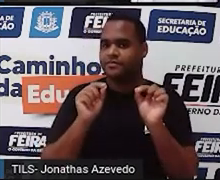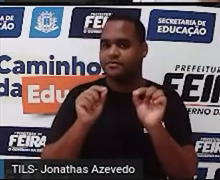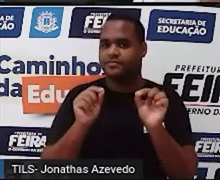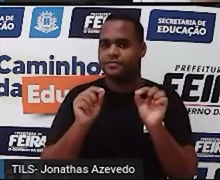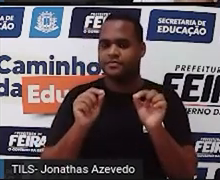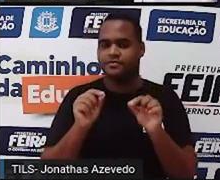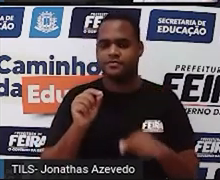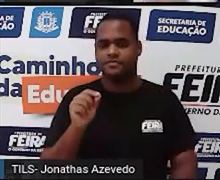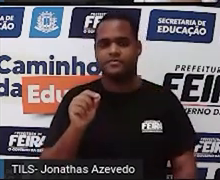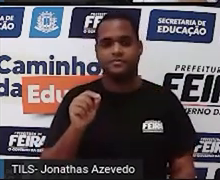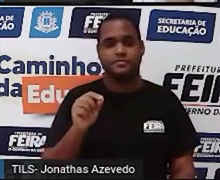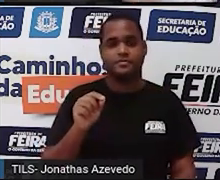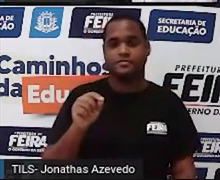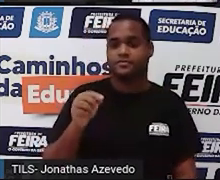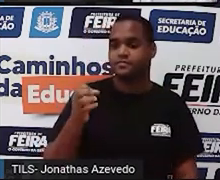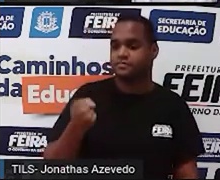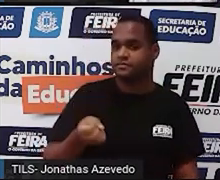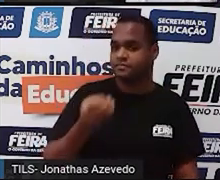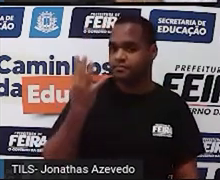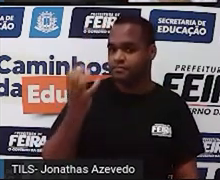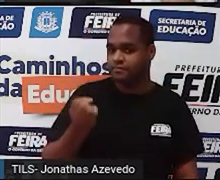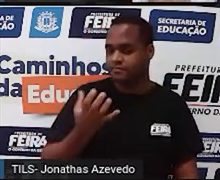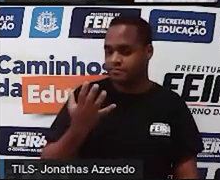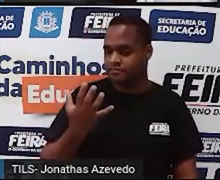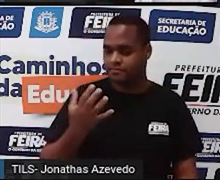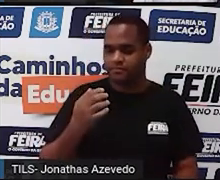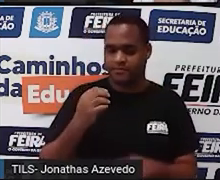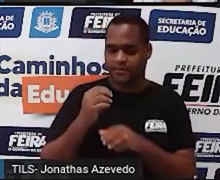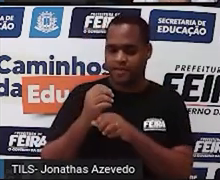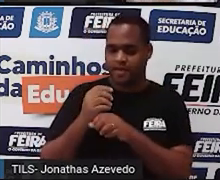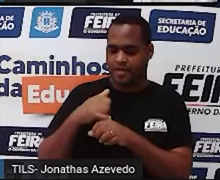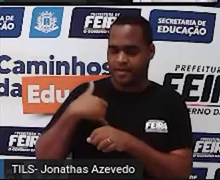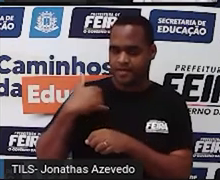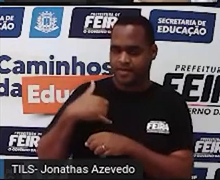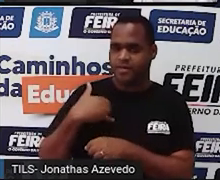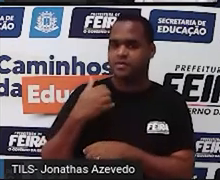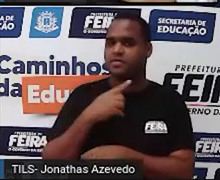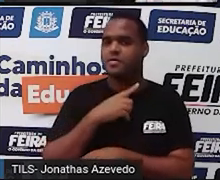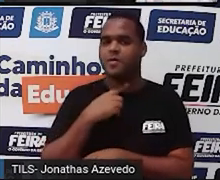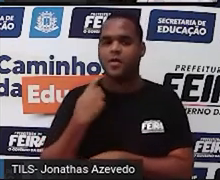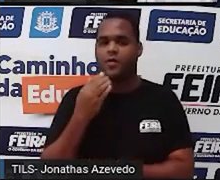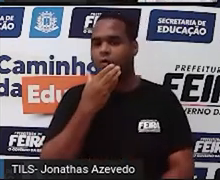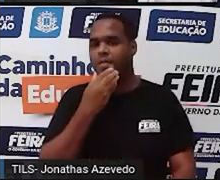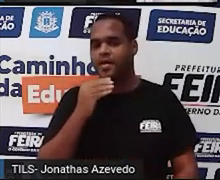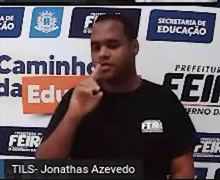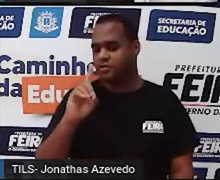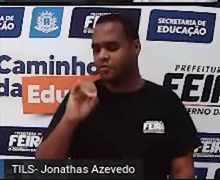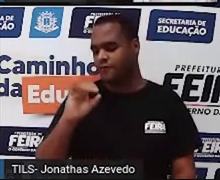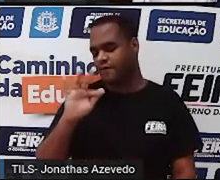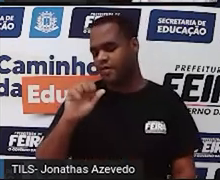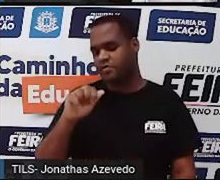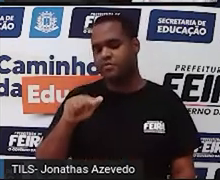com quantos anos morreu Diofanto de Alexandria?